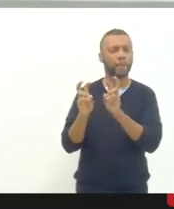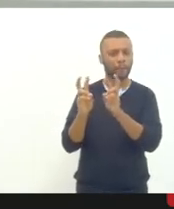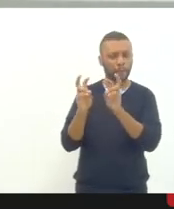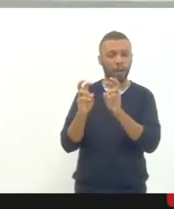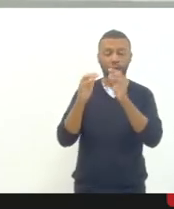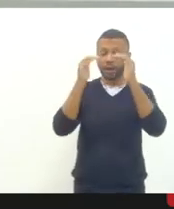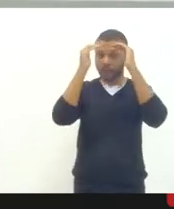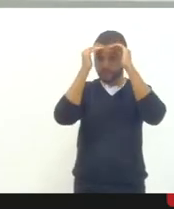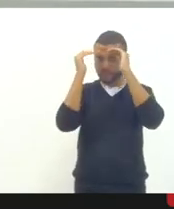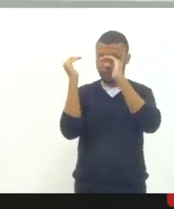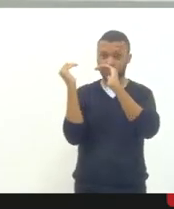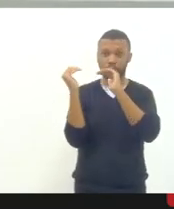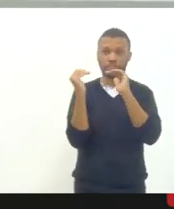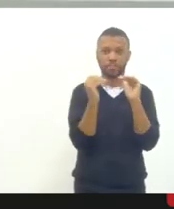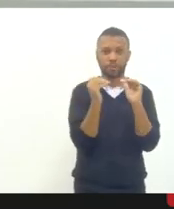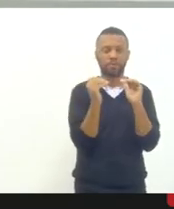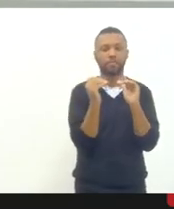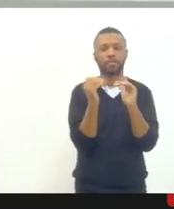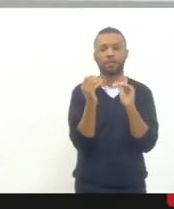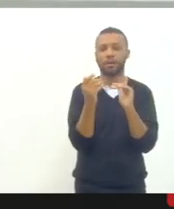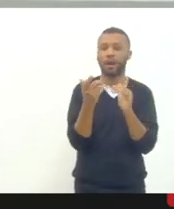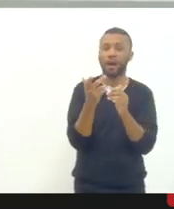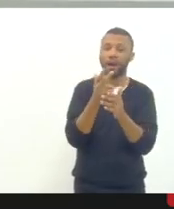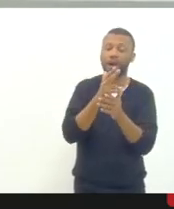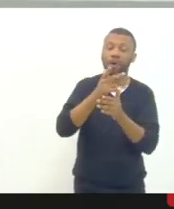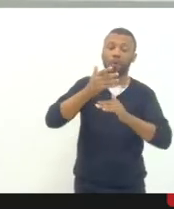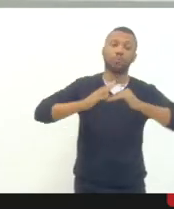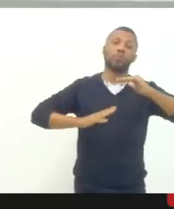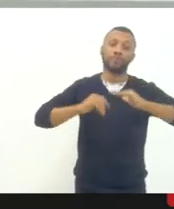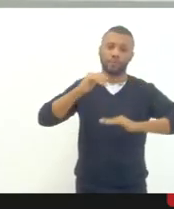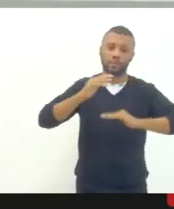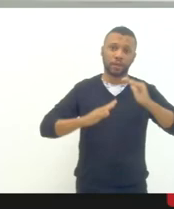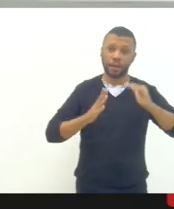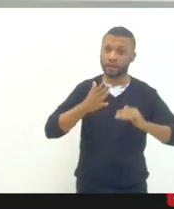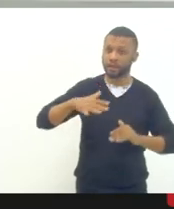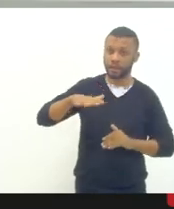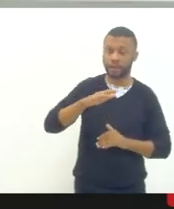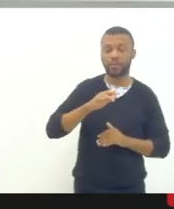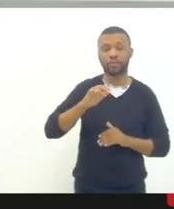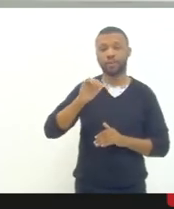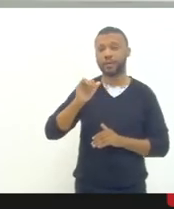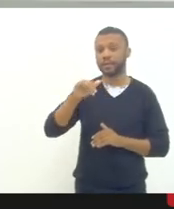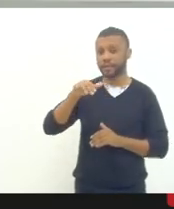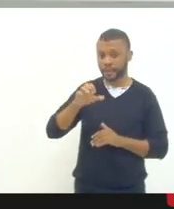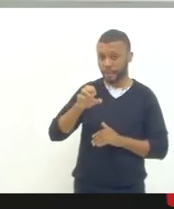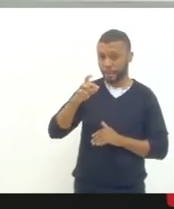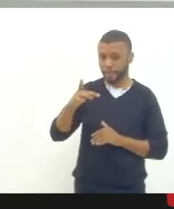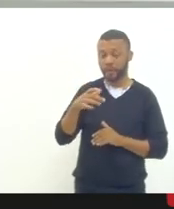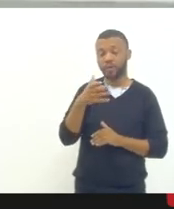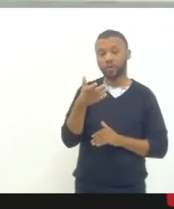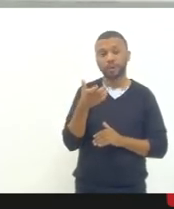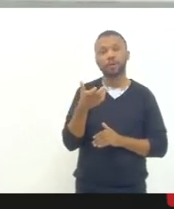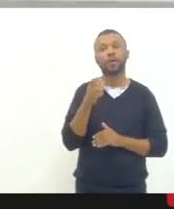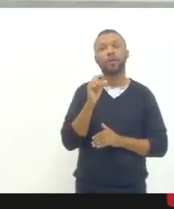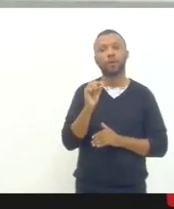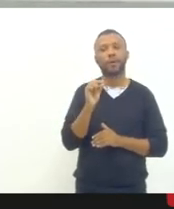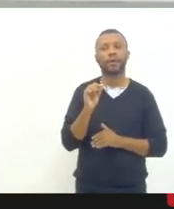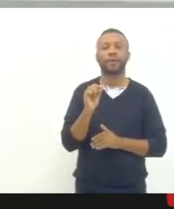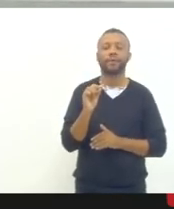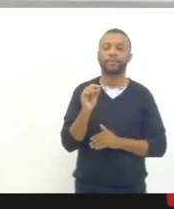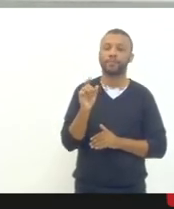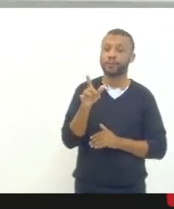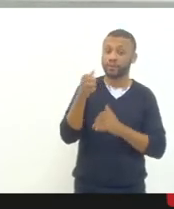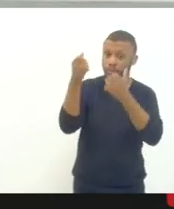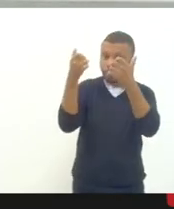respeito aos sérios profissionais do INEP eu gostaria você não